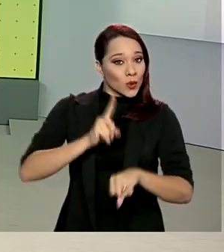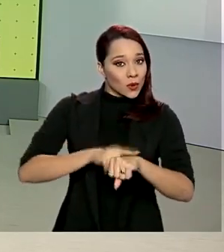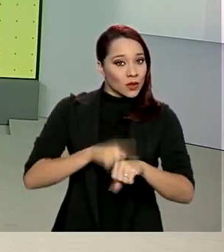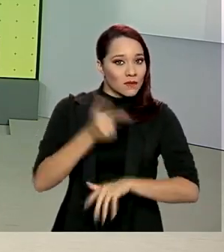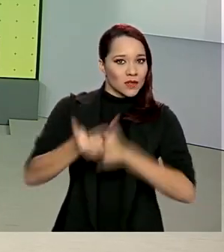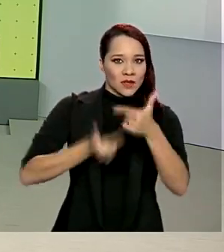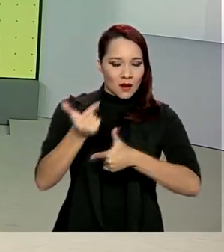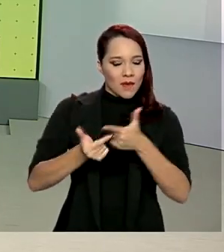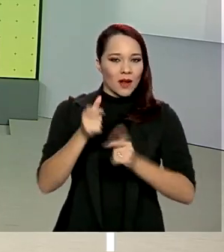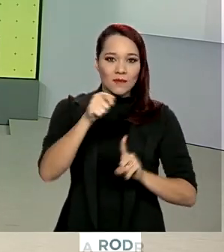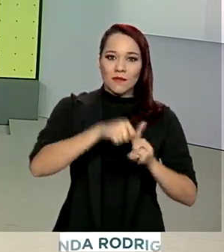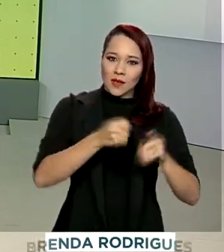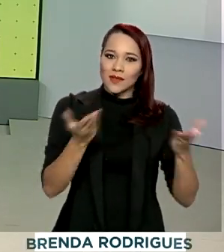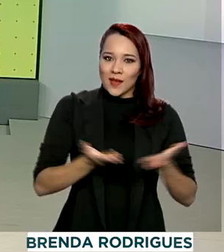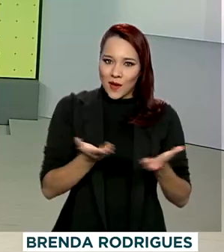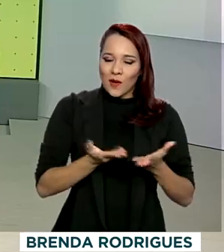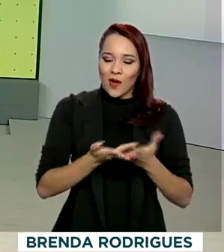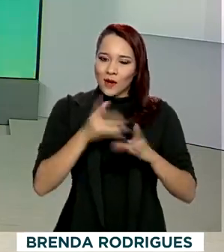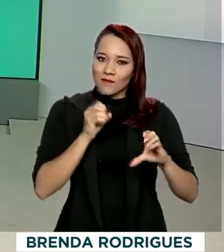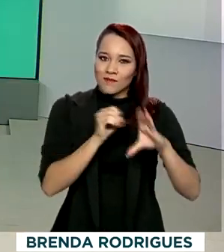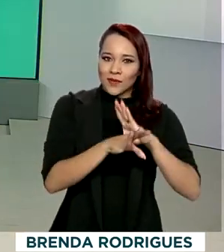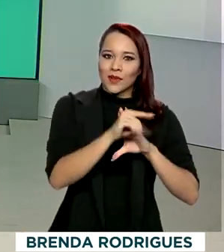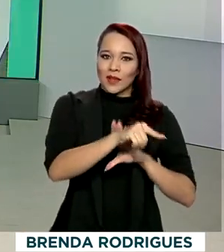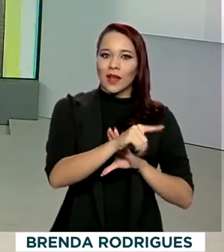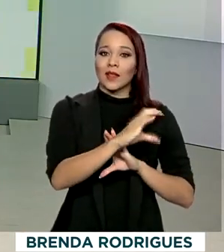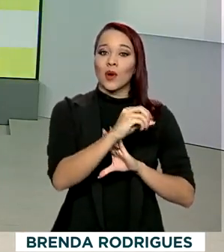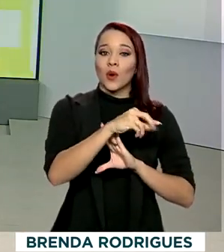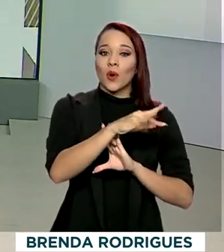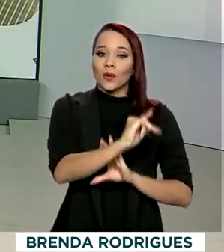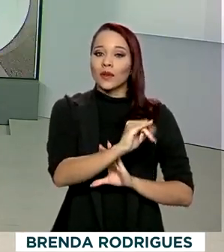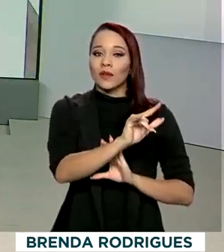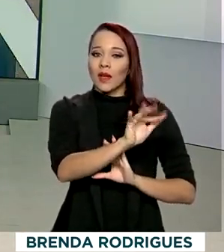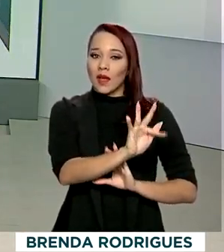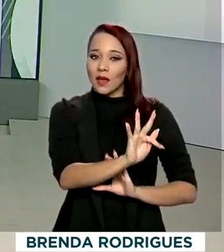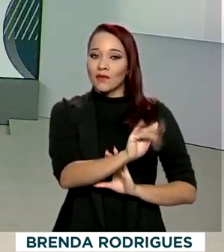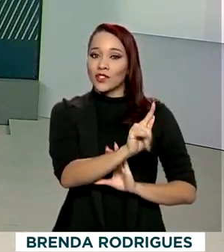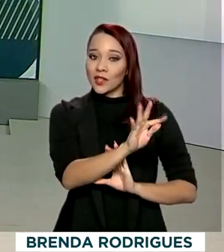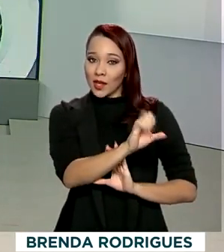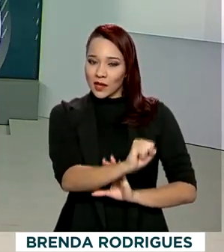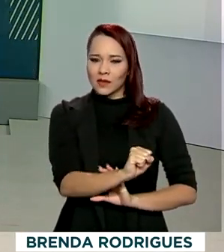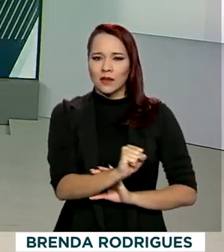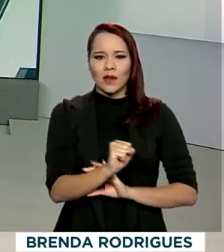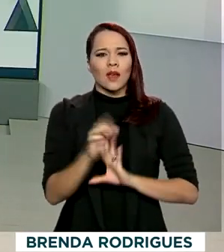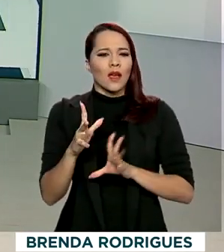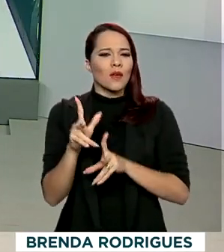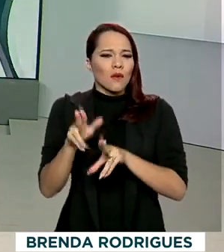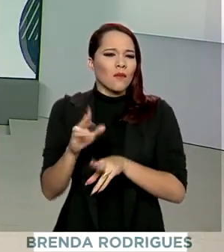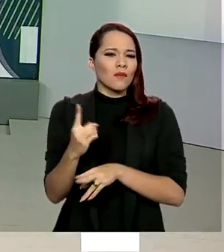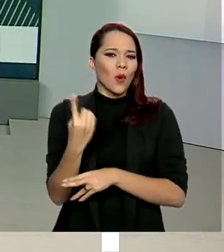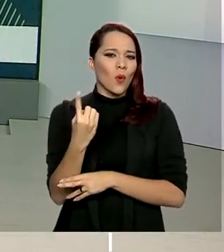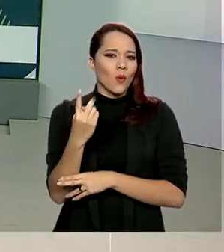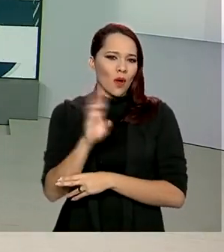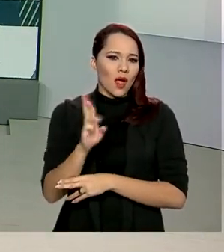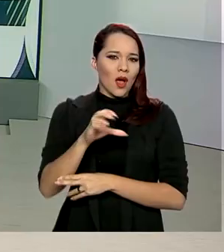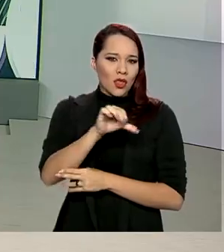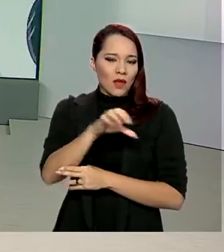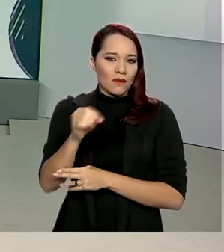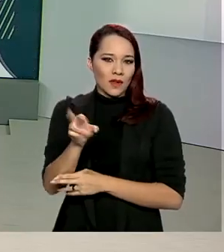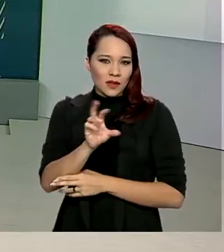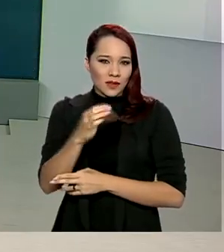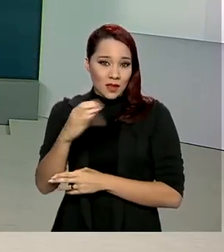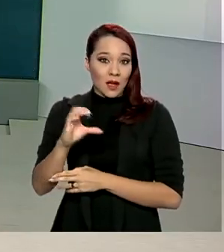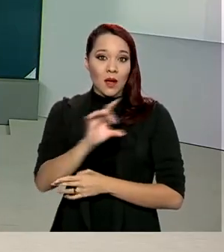Serviço ainda este mês nas contas do FGTS. O valor equivale a R$,90 para cada R$